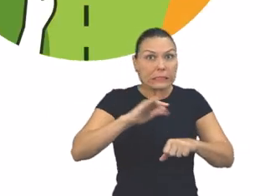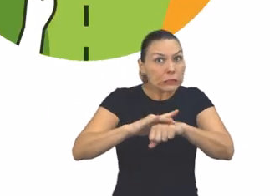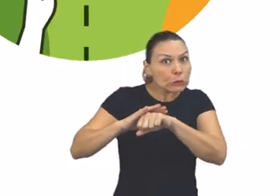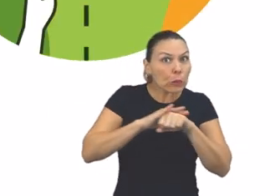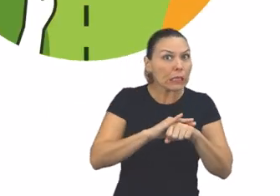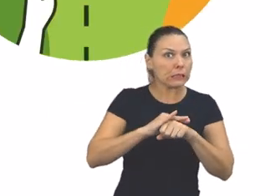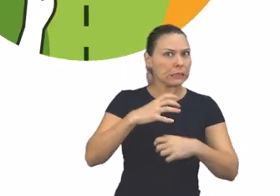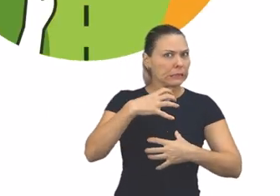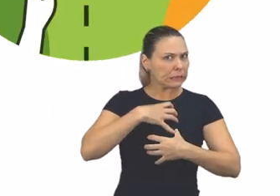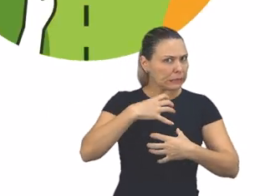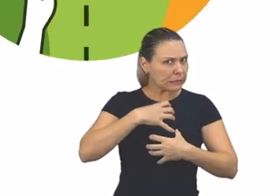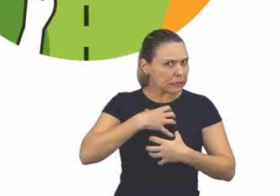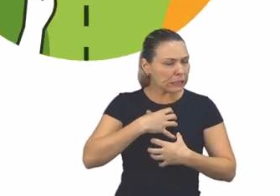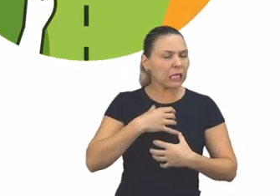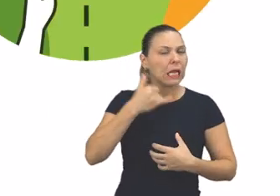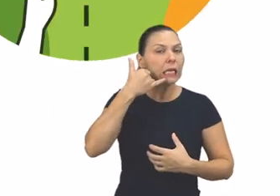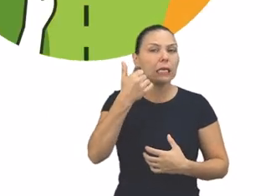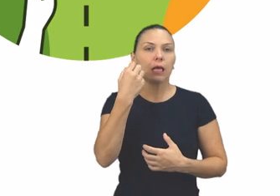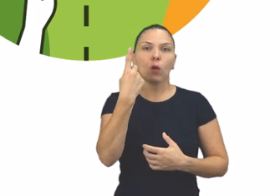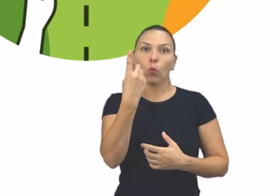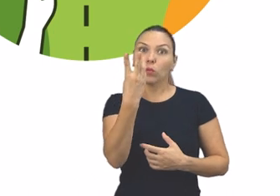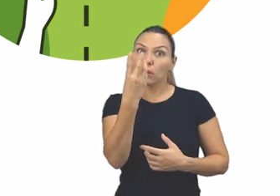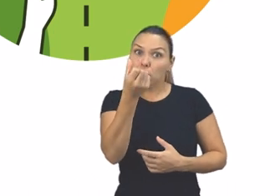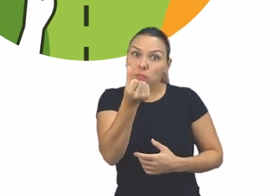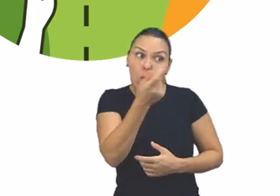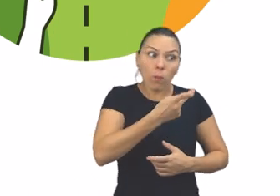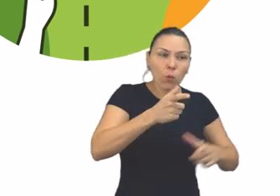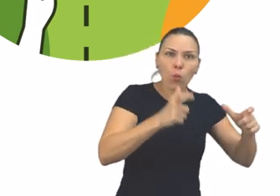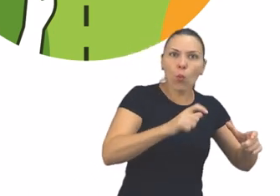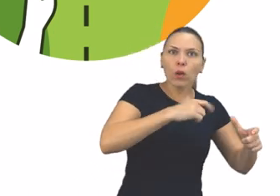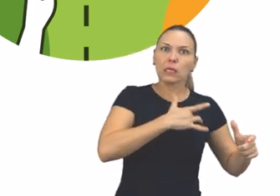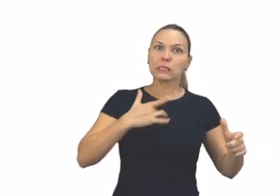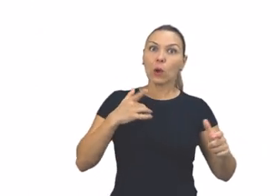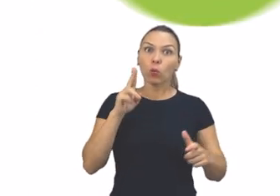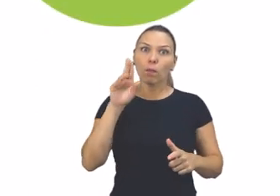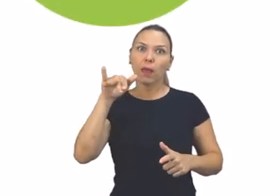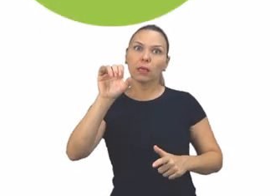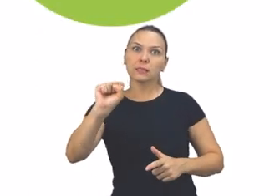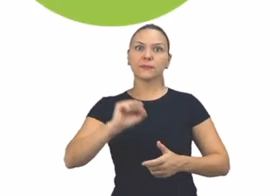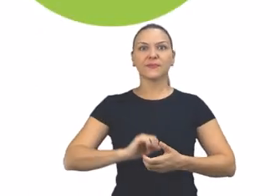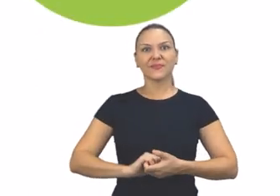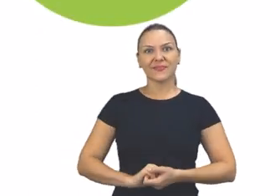se estiver doente. Caso apresente os sintomas, ligue 136 ou procure uma unidade de saúde. Mantenha